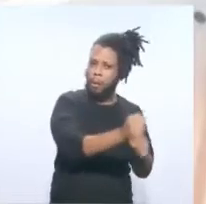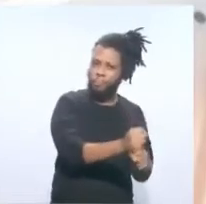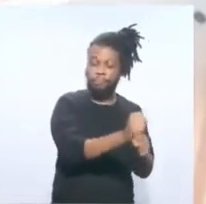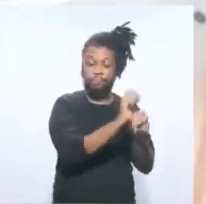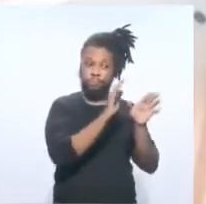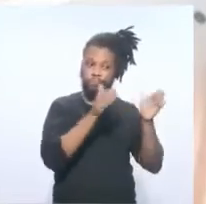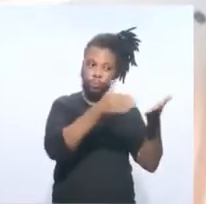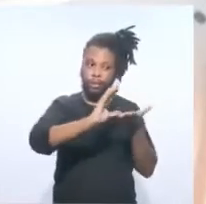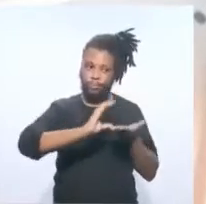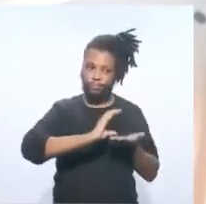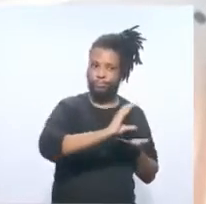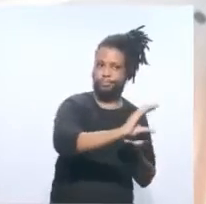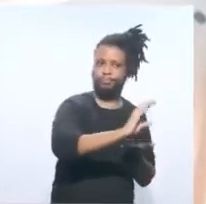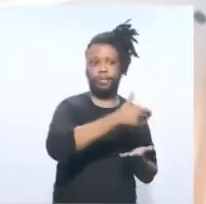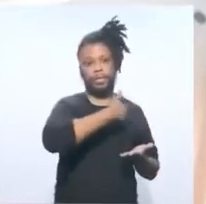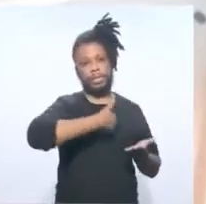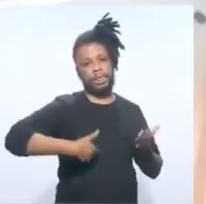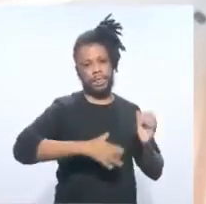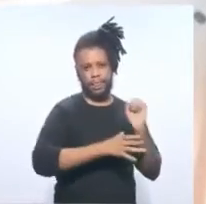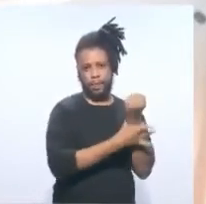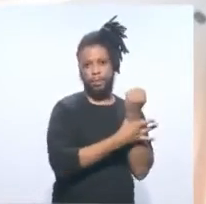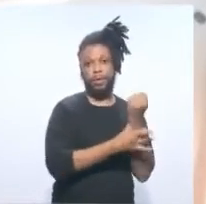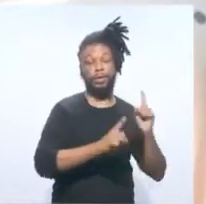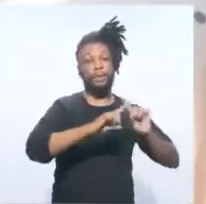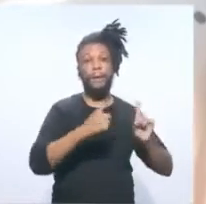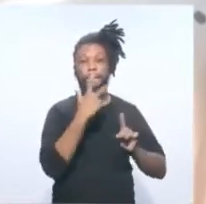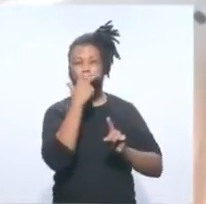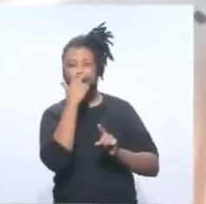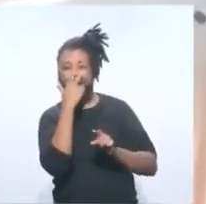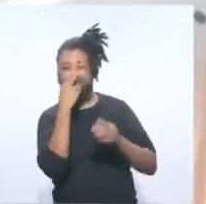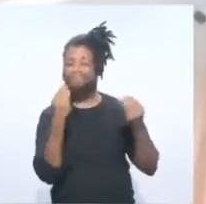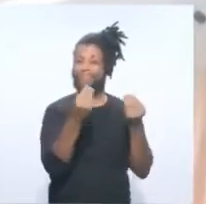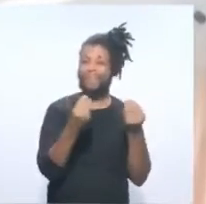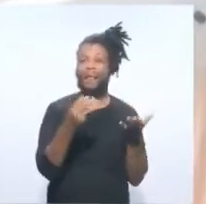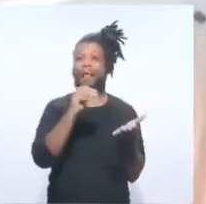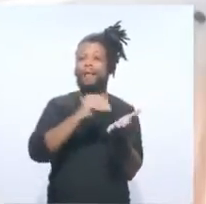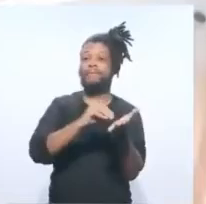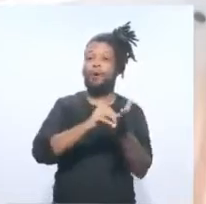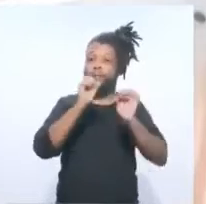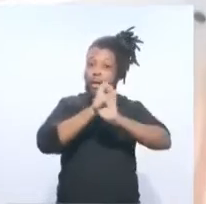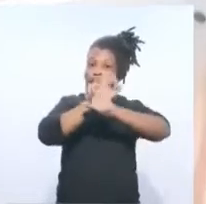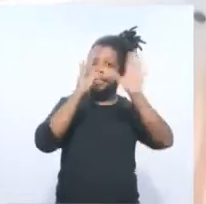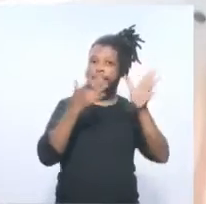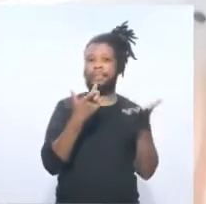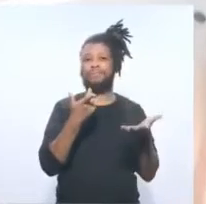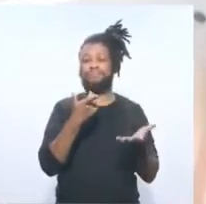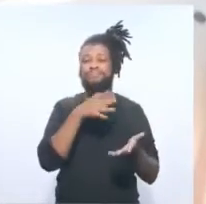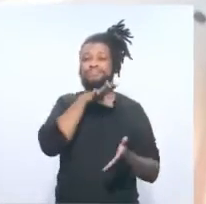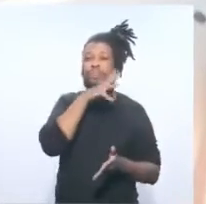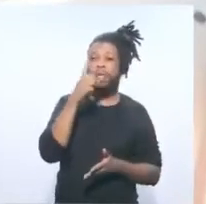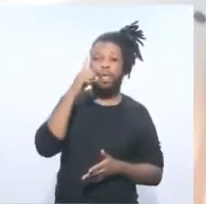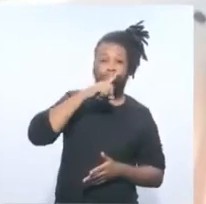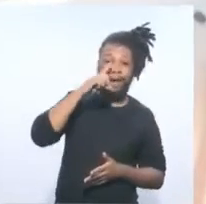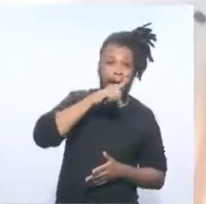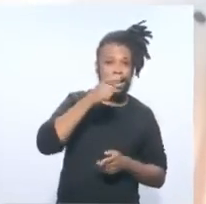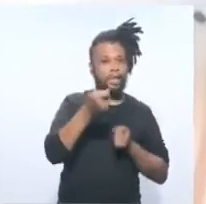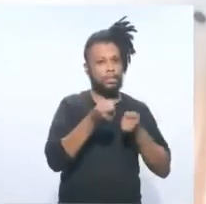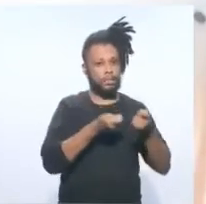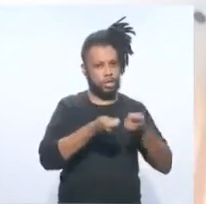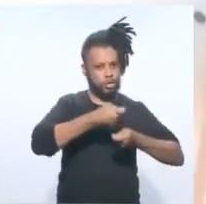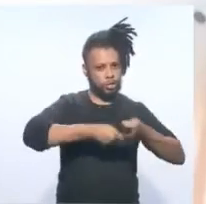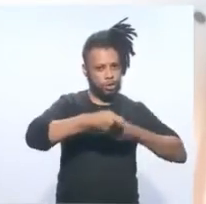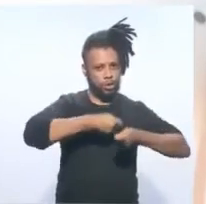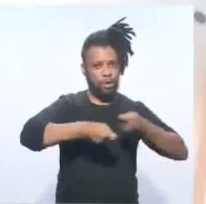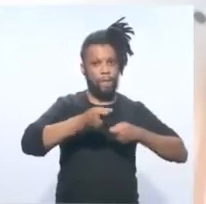segurança pública, mas pelo que está aparecendo, ele vem sendo muito mal gerido. Obviamente que a gente entende a